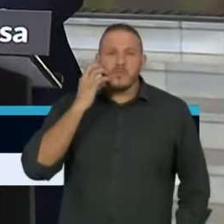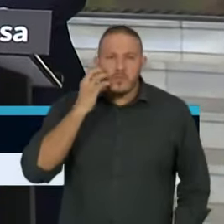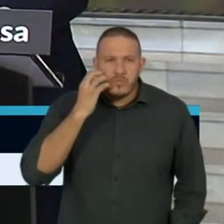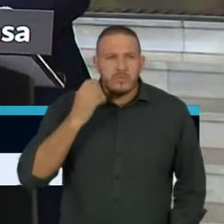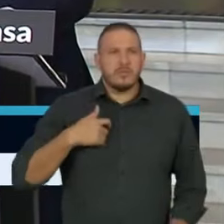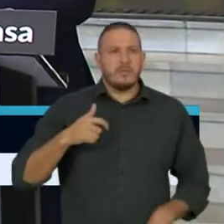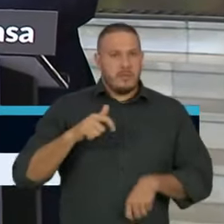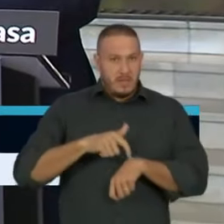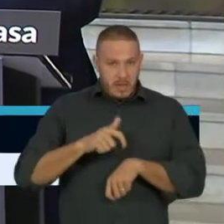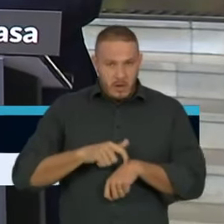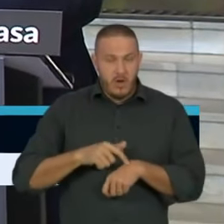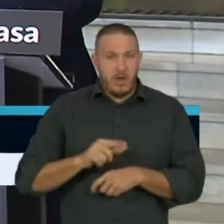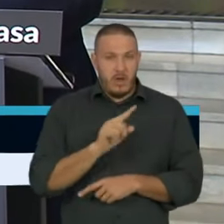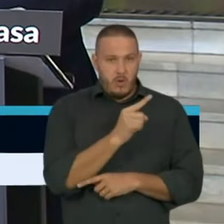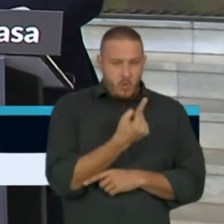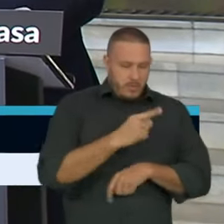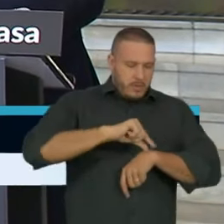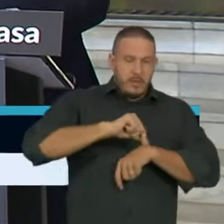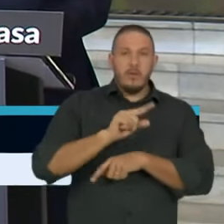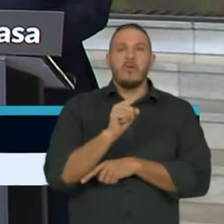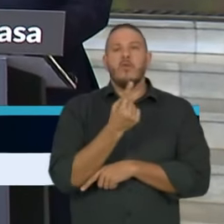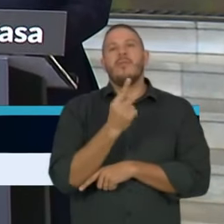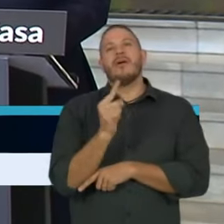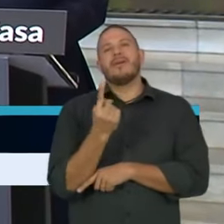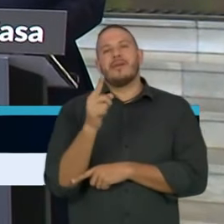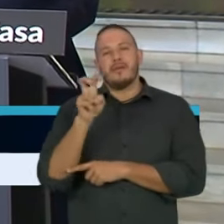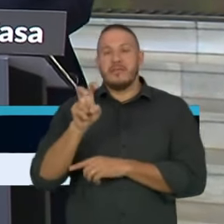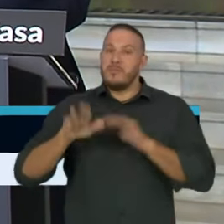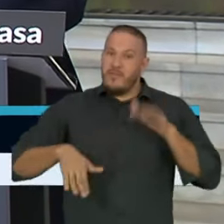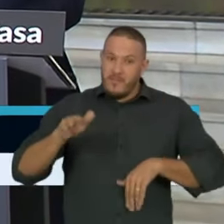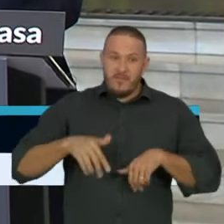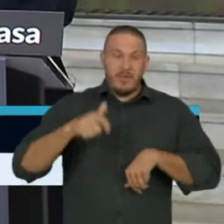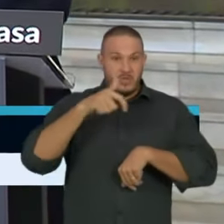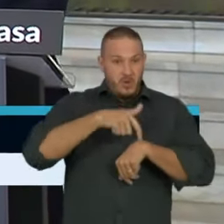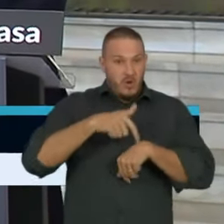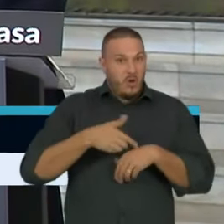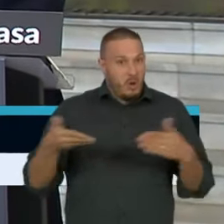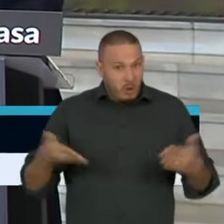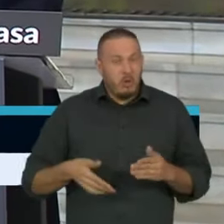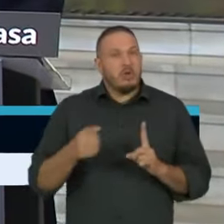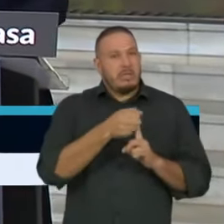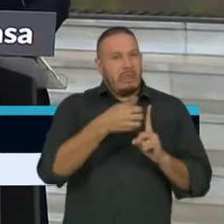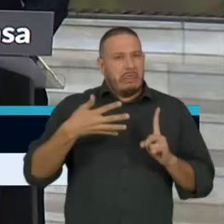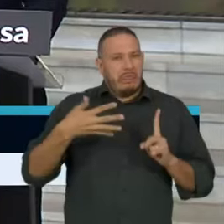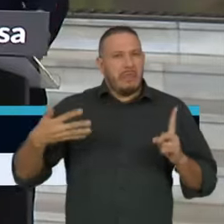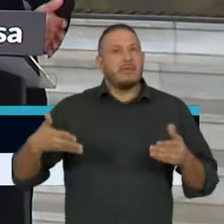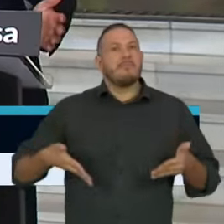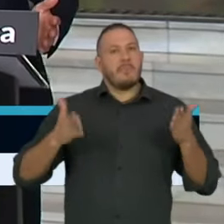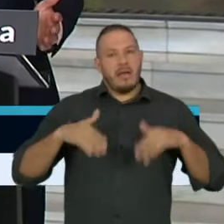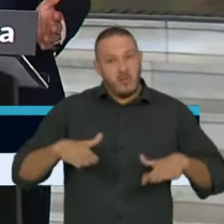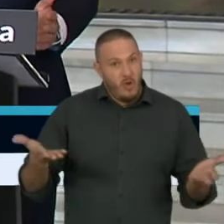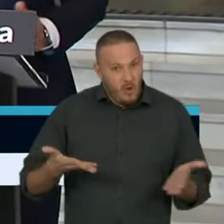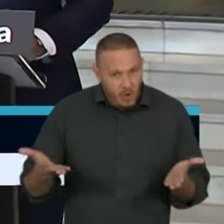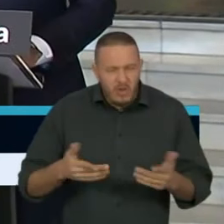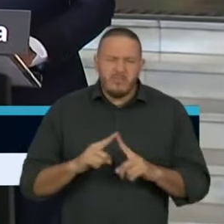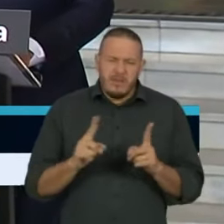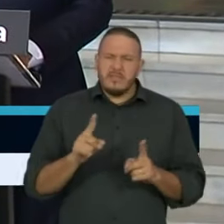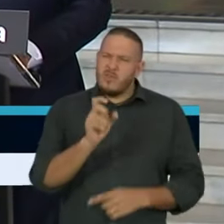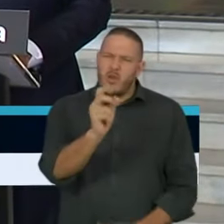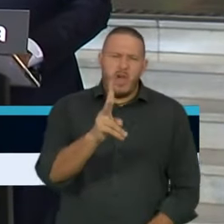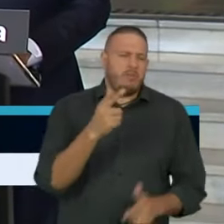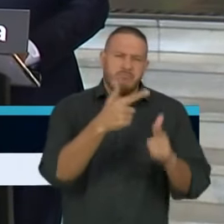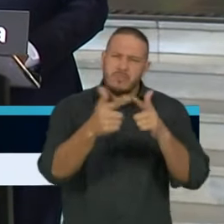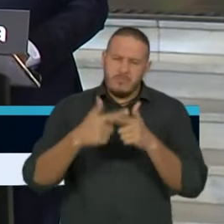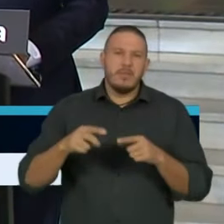13 horas e 15 minutos. É provável que a nossa coletiva hoje, excepcionalmente, se estenda um pouco mais, mas justifica-se